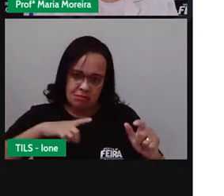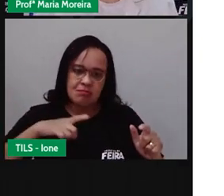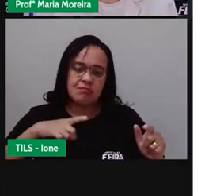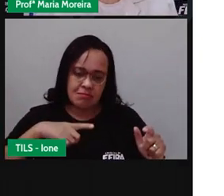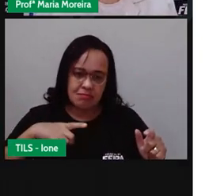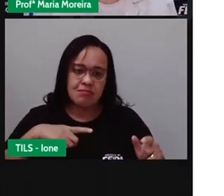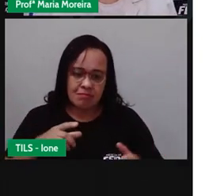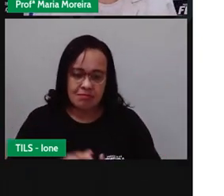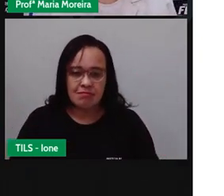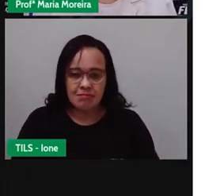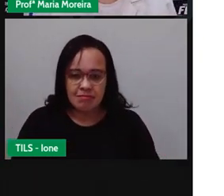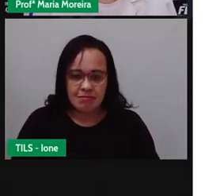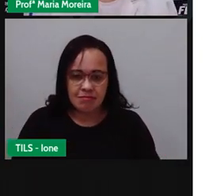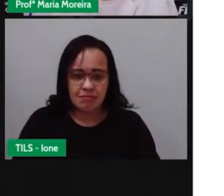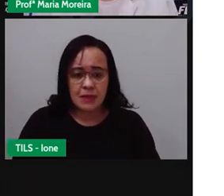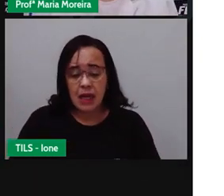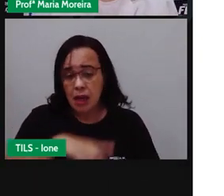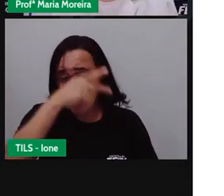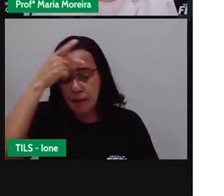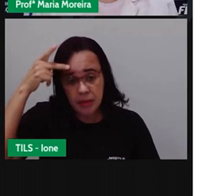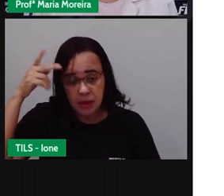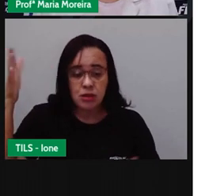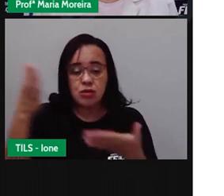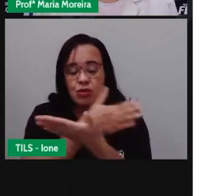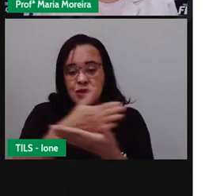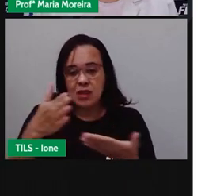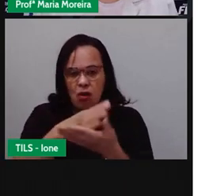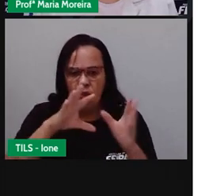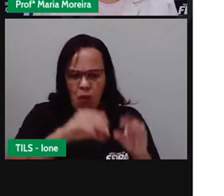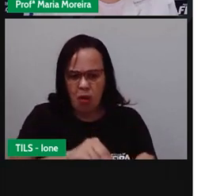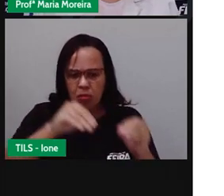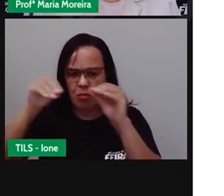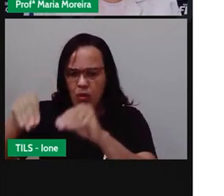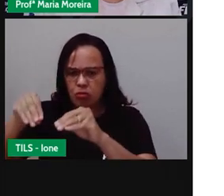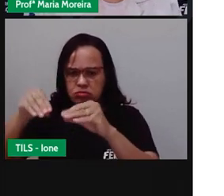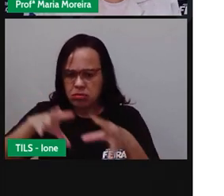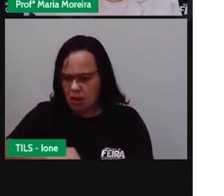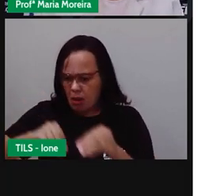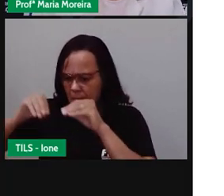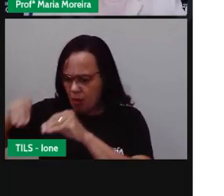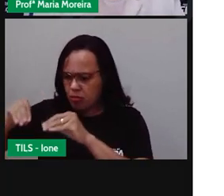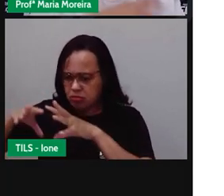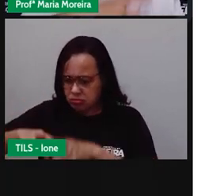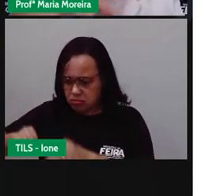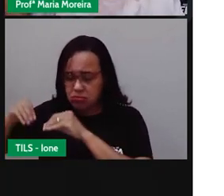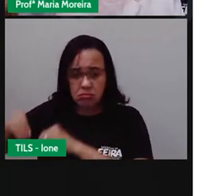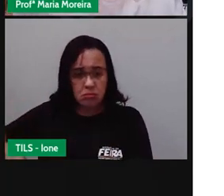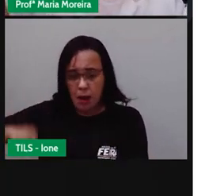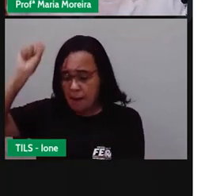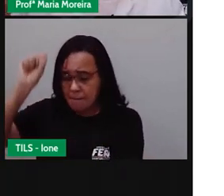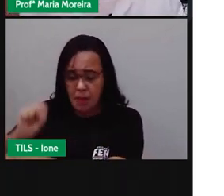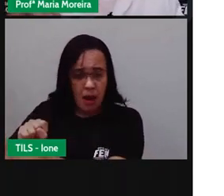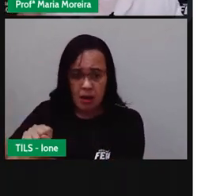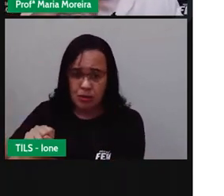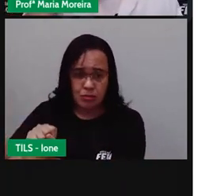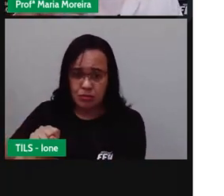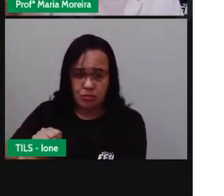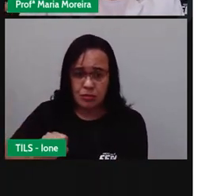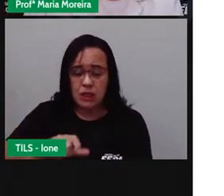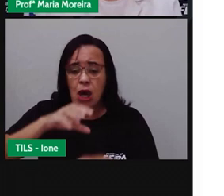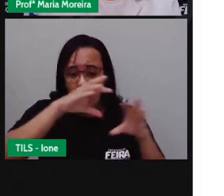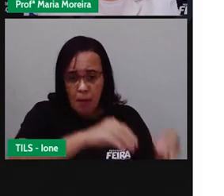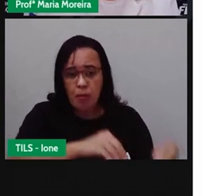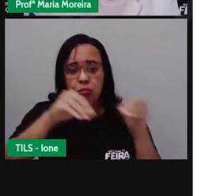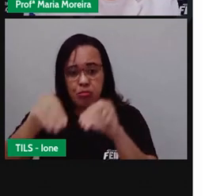Deixando de ser nômades, e com a nova organização social, deixou de ser nômade como? Deixou de ficar mudando com tanta